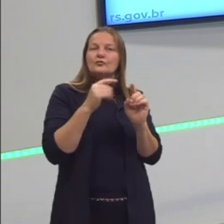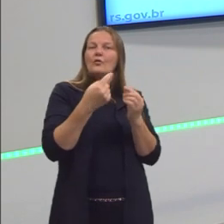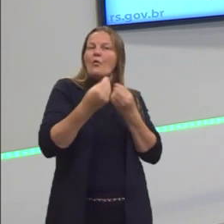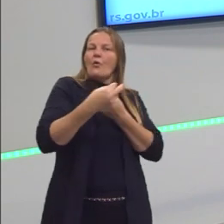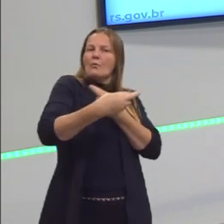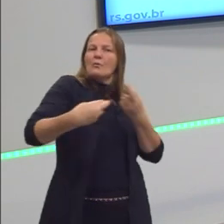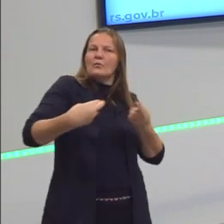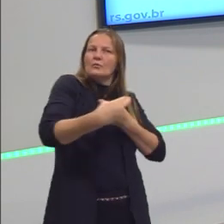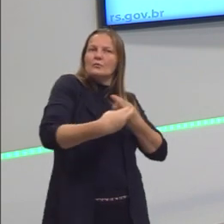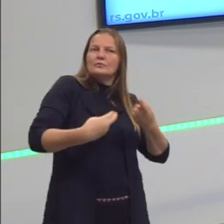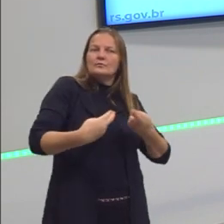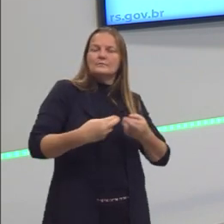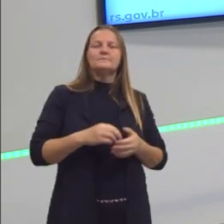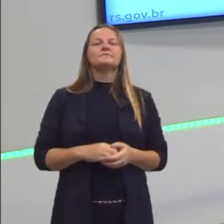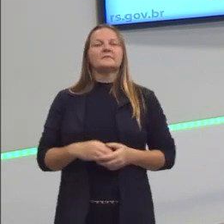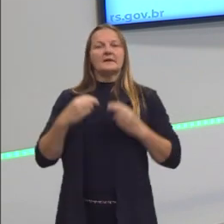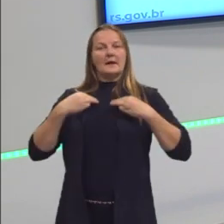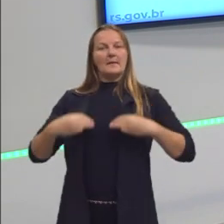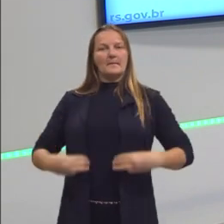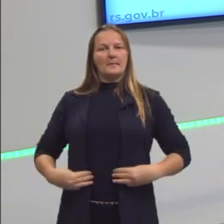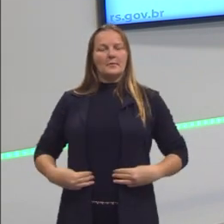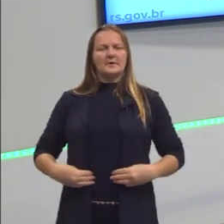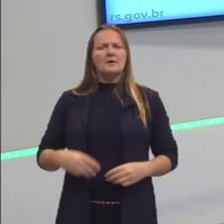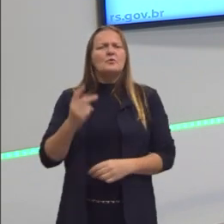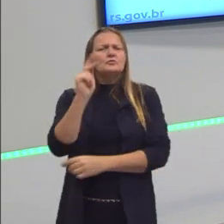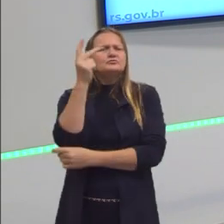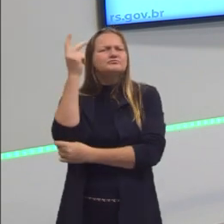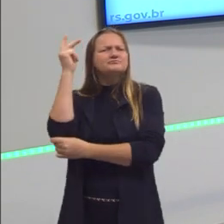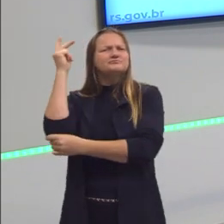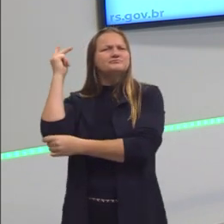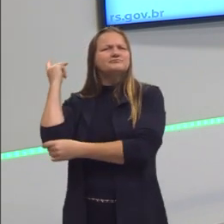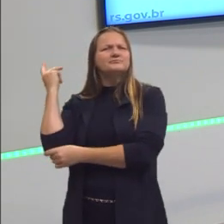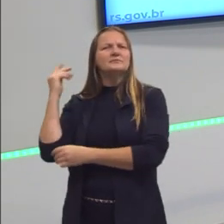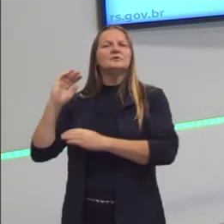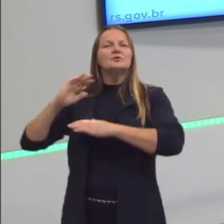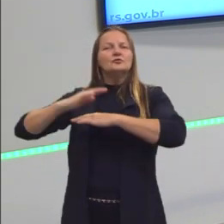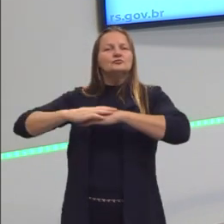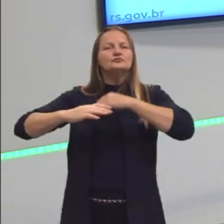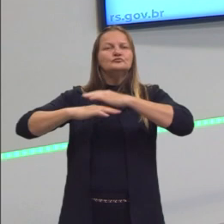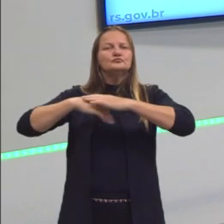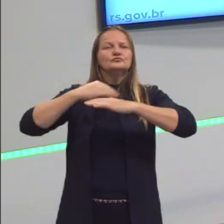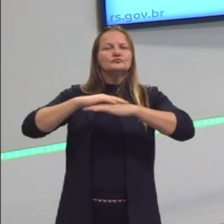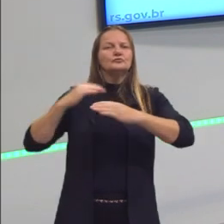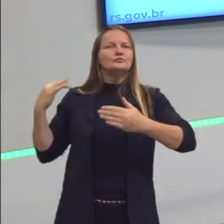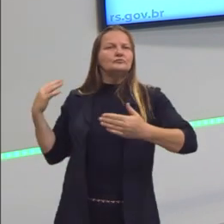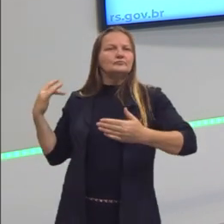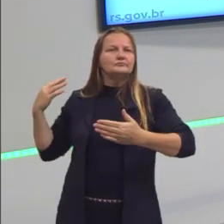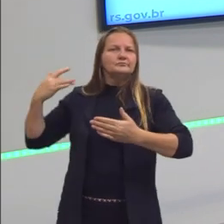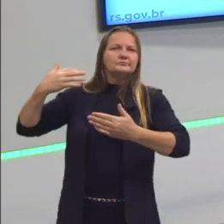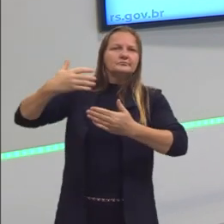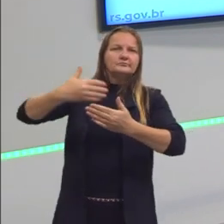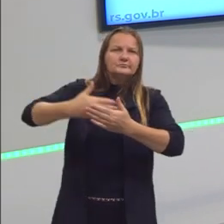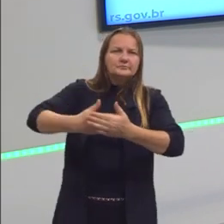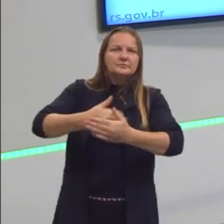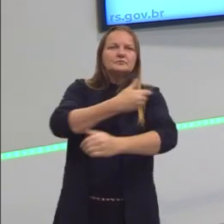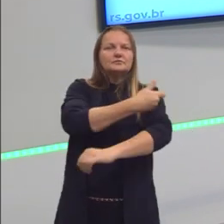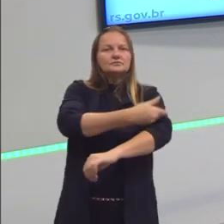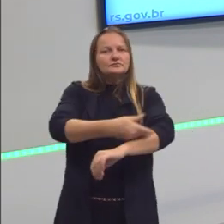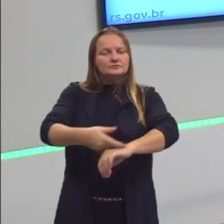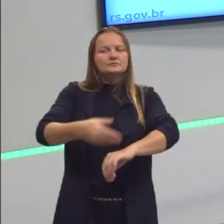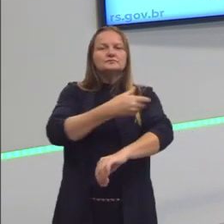relações. A moral, ela é historicamente construída. Se nós observarmos, os costumes